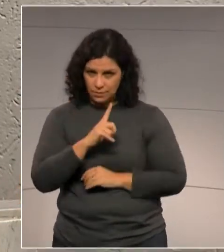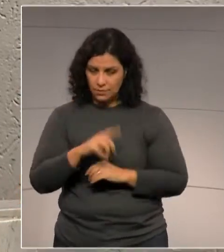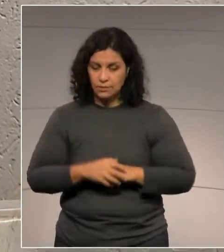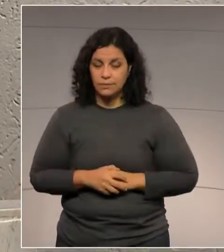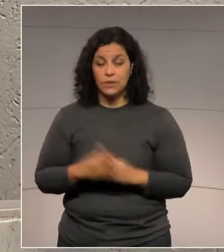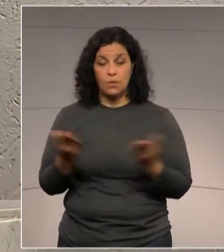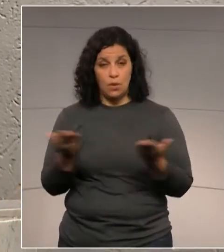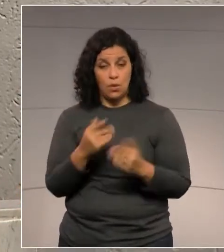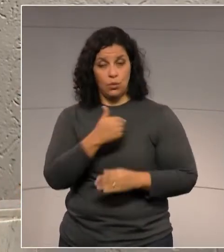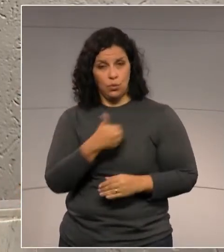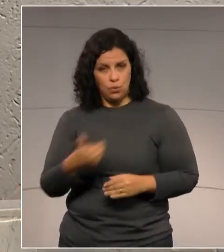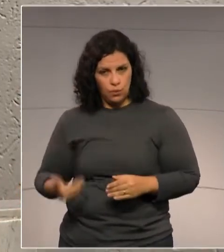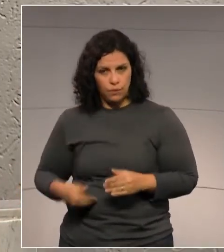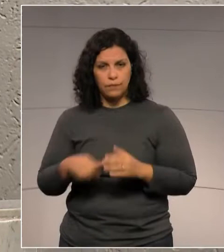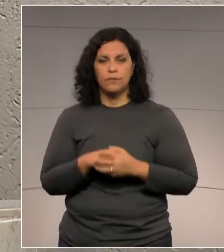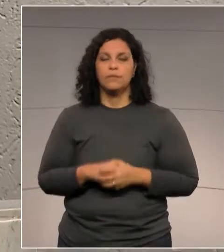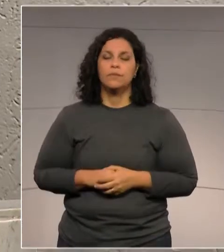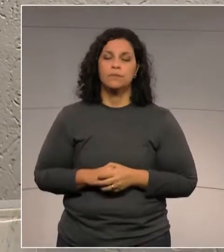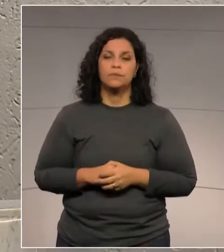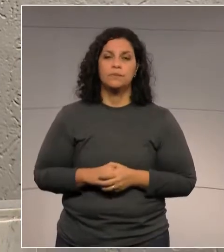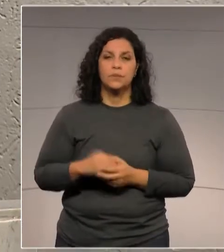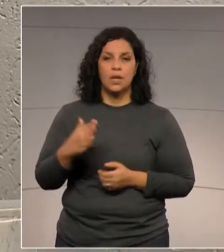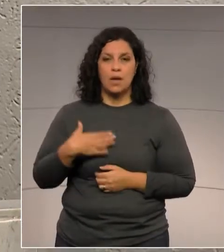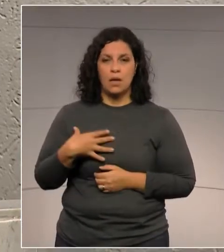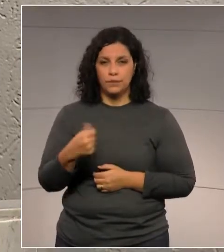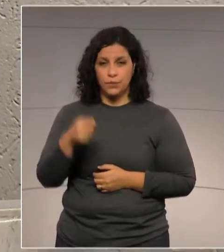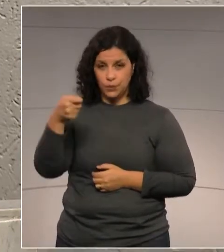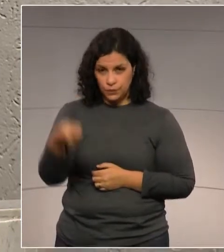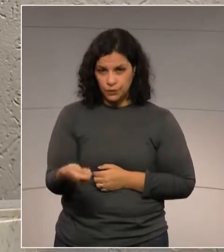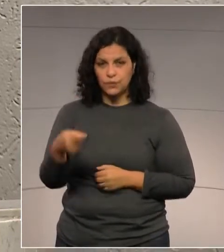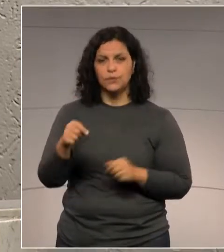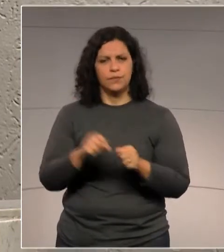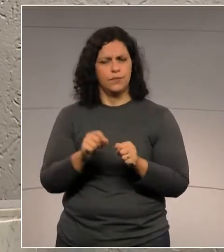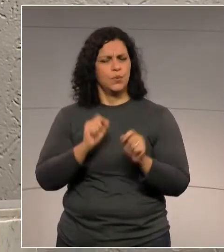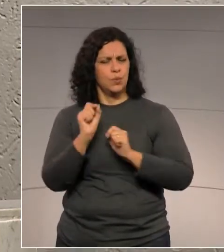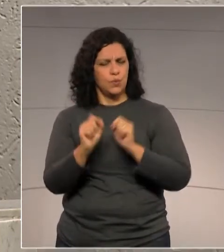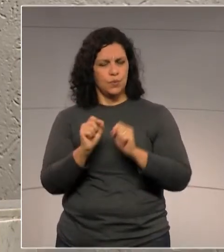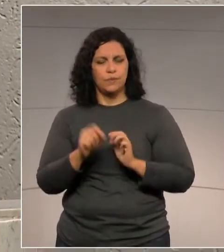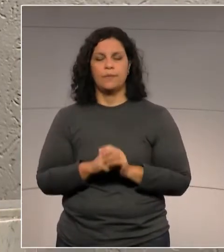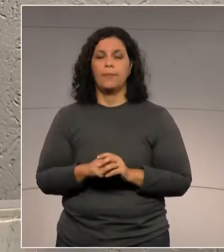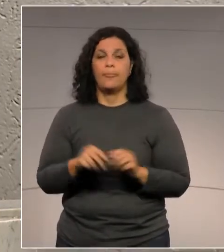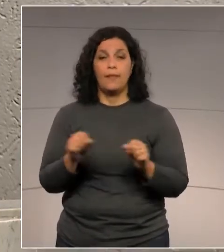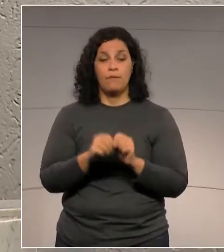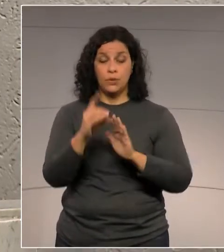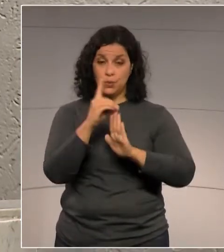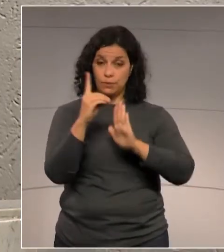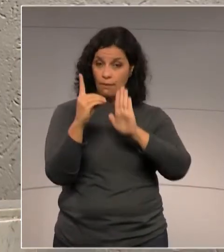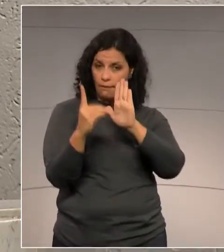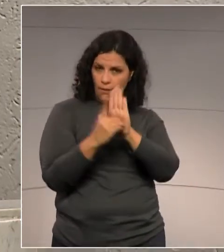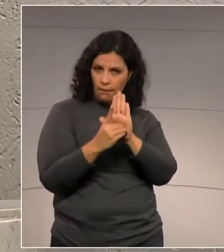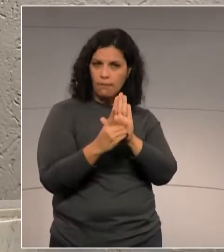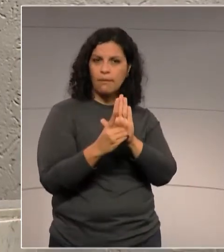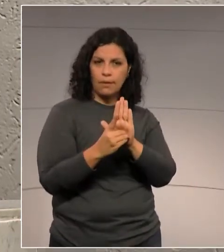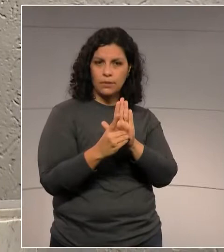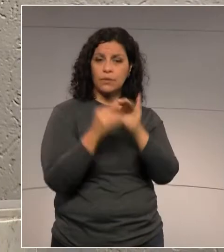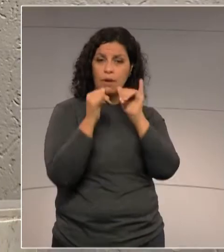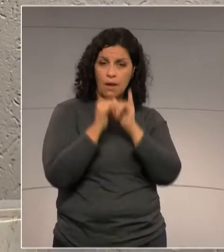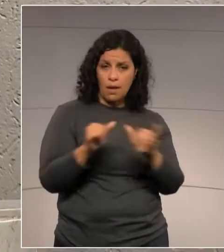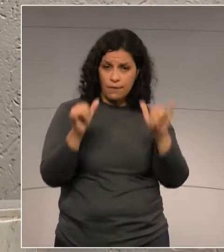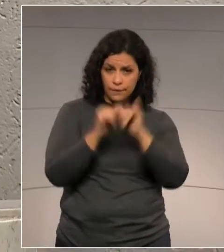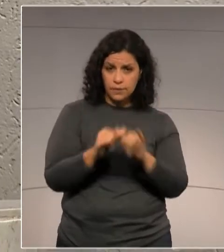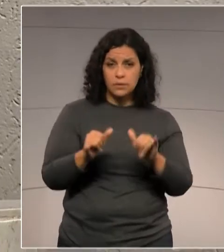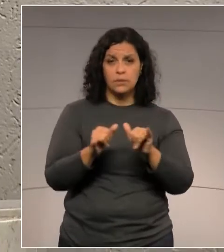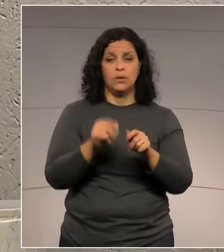Pois bem, o governador Carlos Massa, Ratinho Júnior, fez o quê? Ele baixou um decreto declarando de